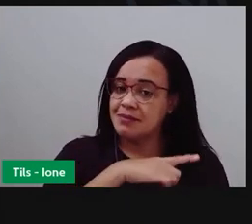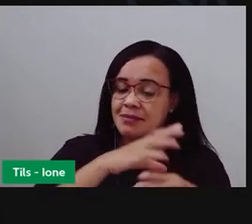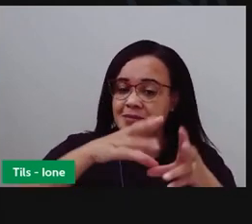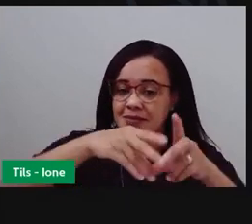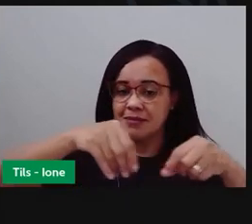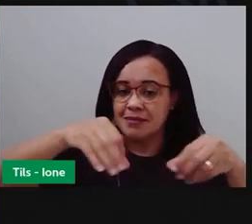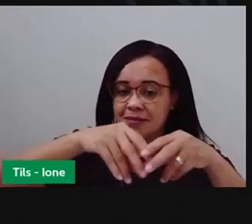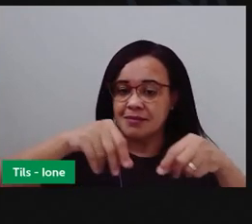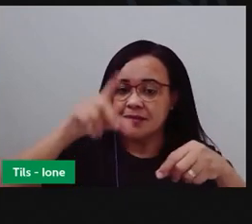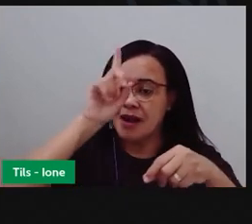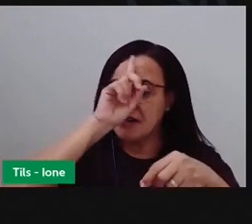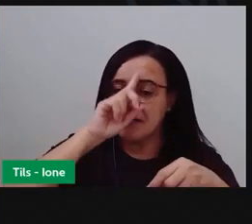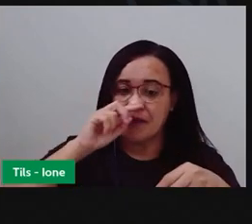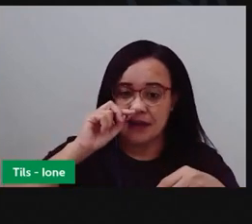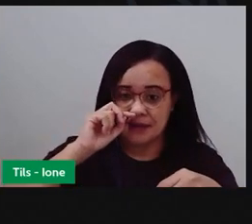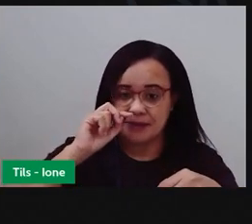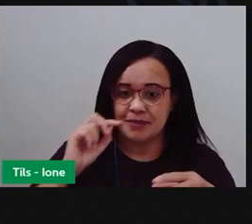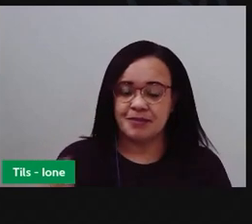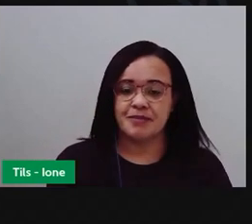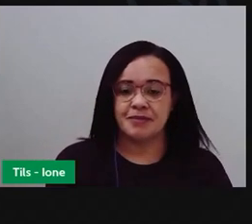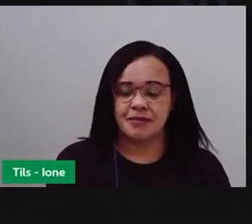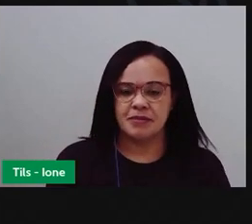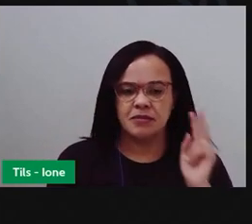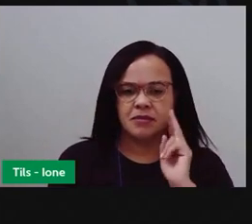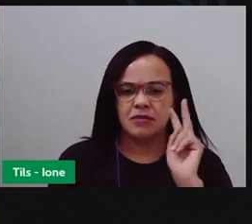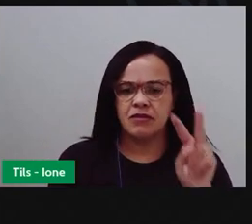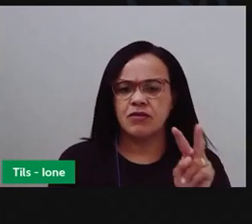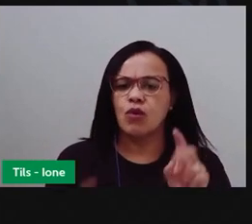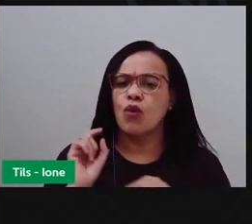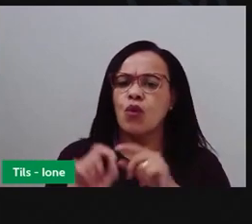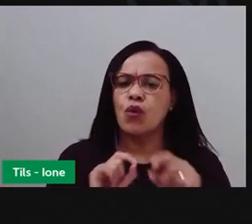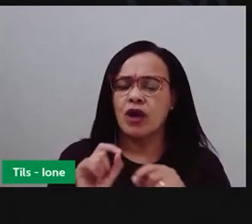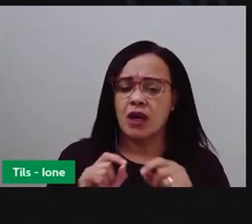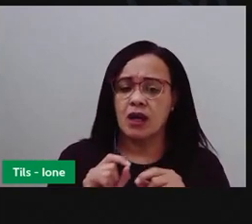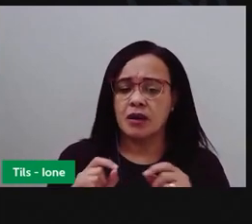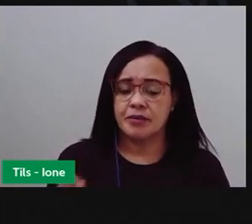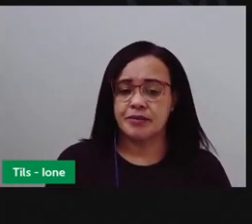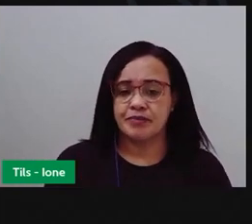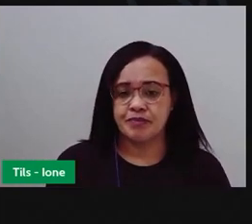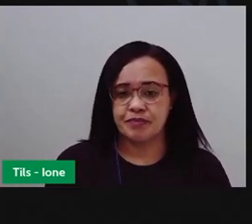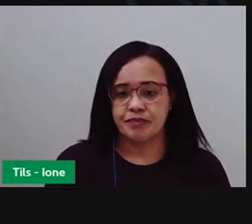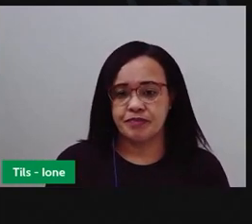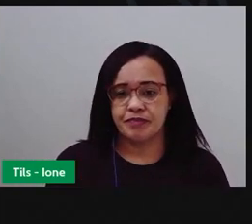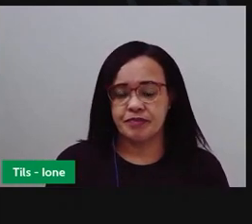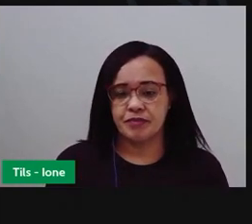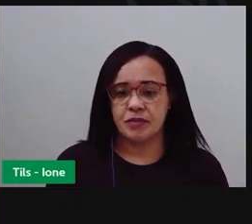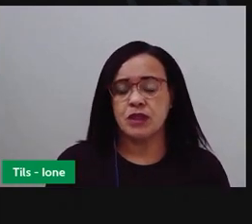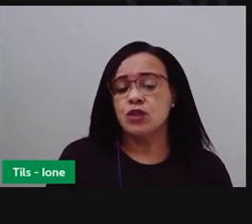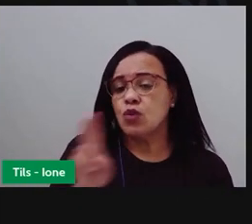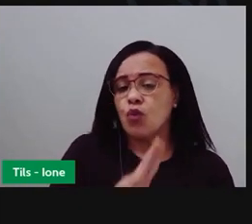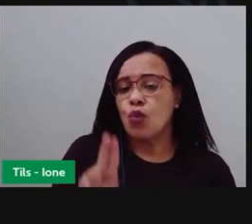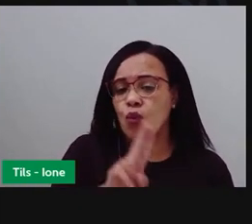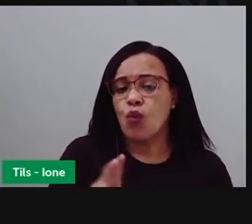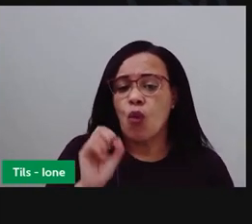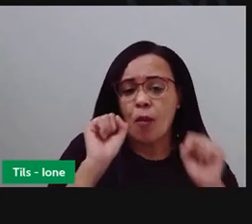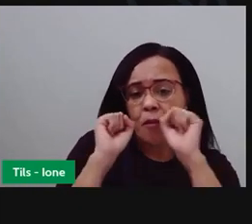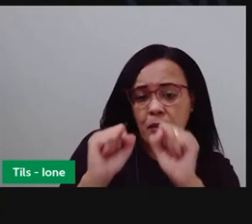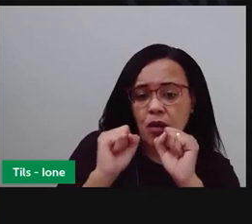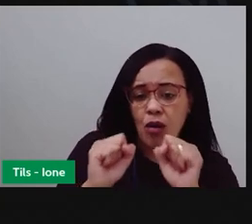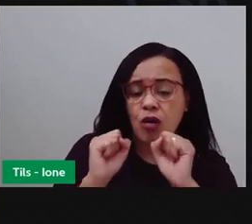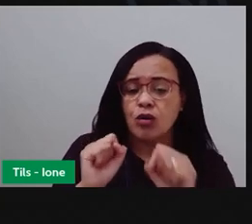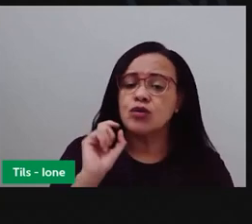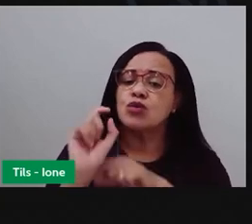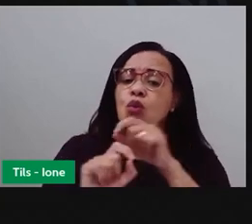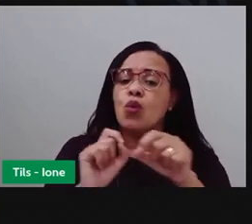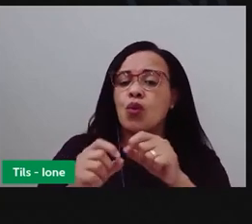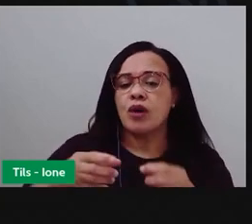A gente vai ver que podemos utilizar a xícara para